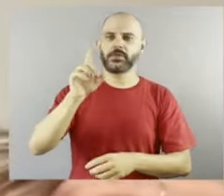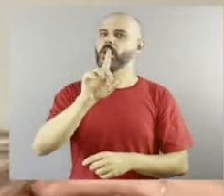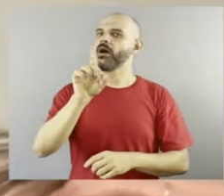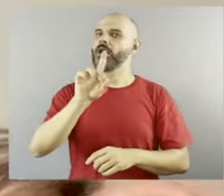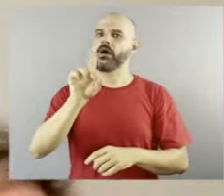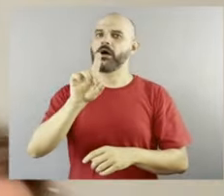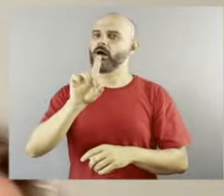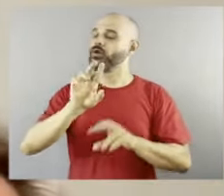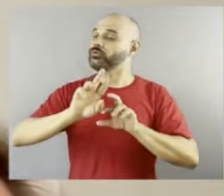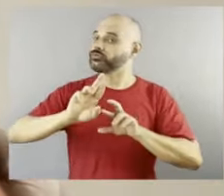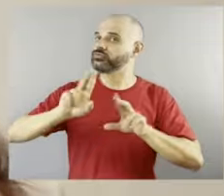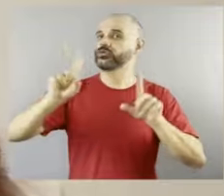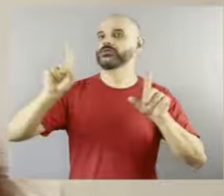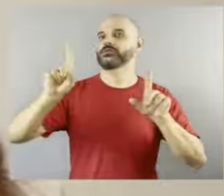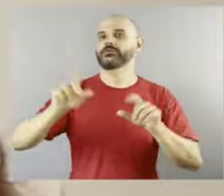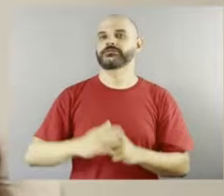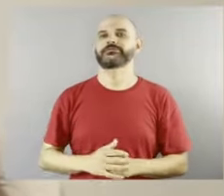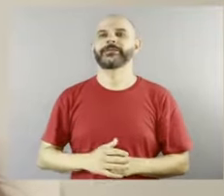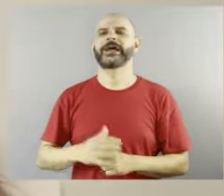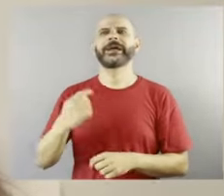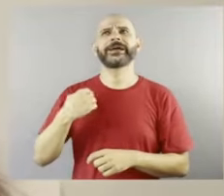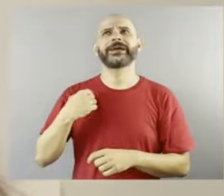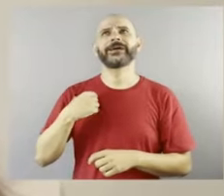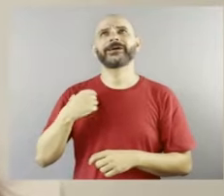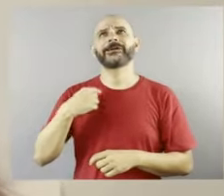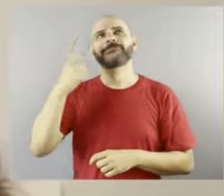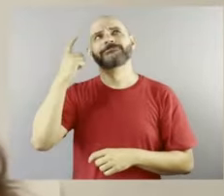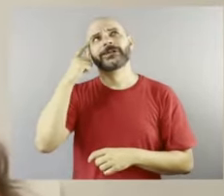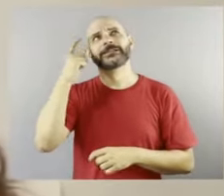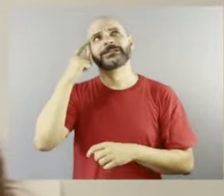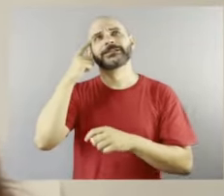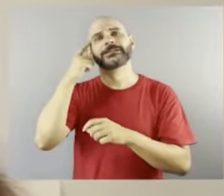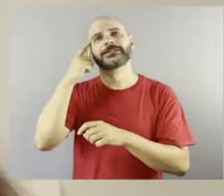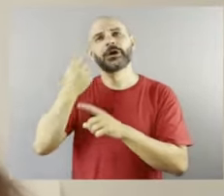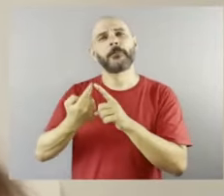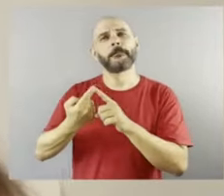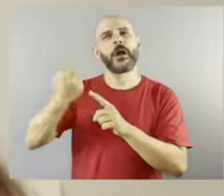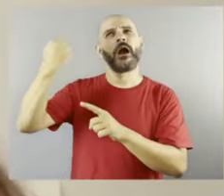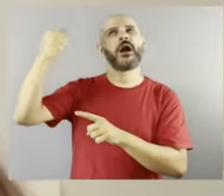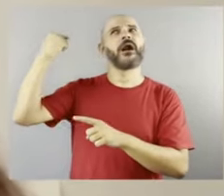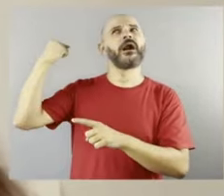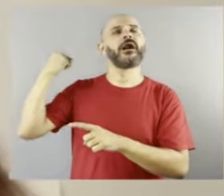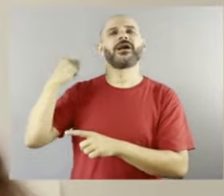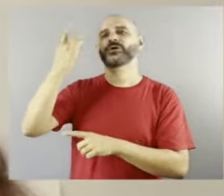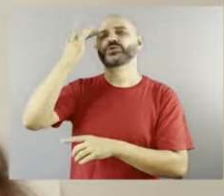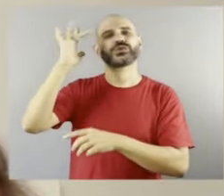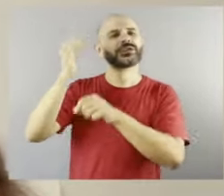eu também, assim, perdi minhas contas, mas, nossa, eu acho que,